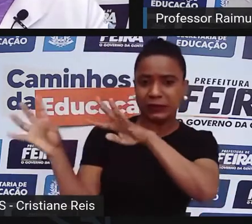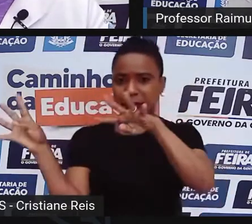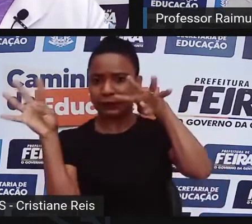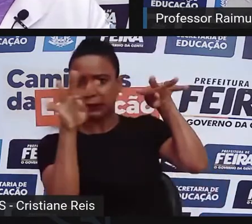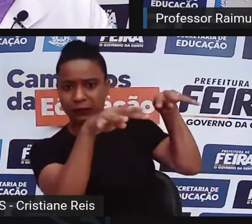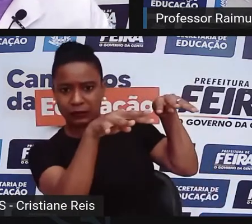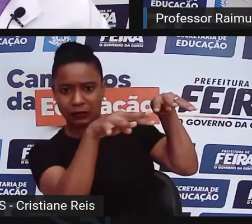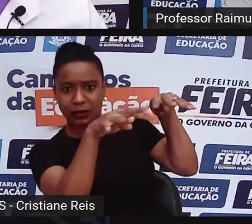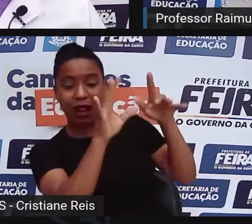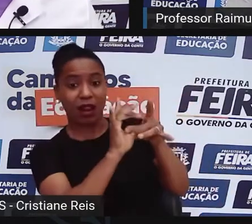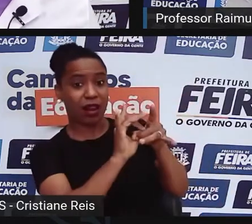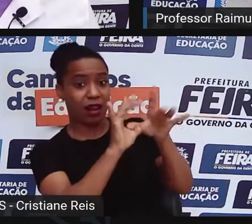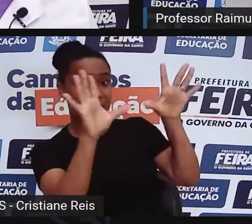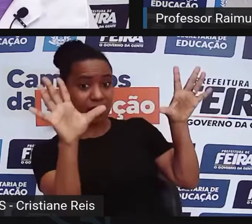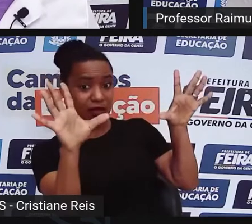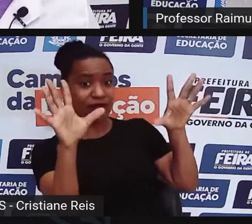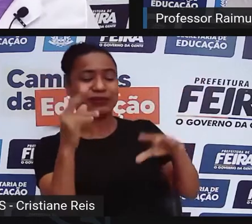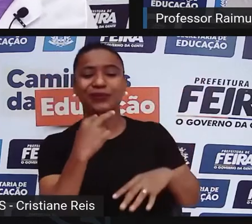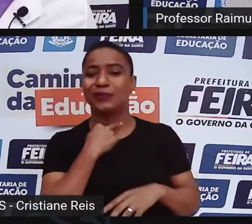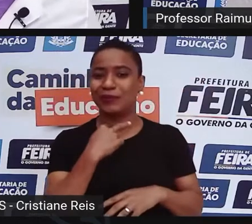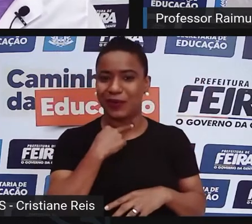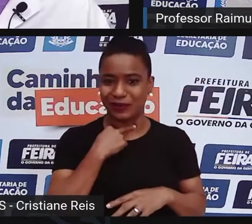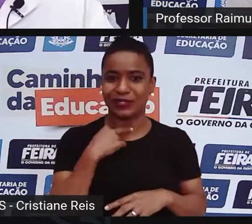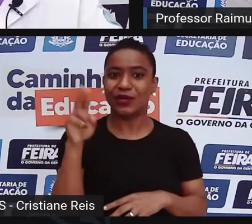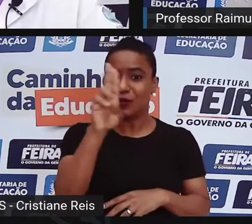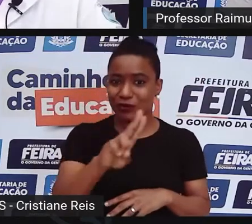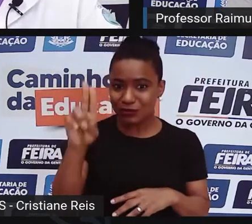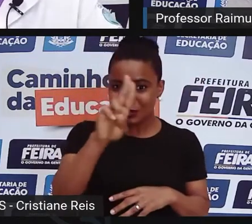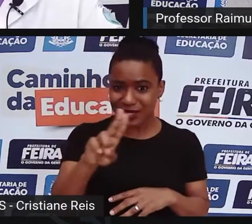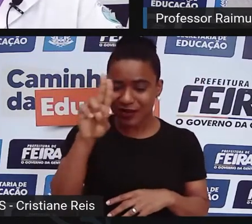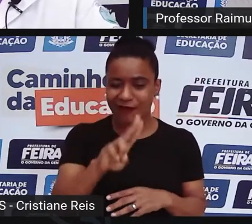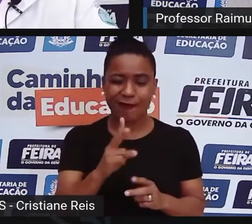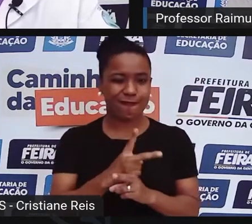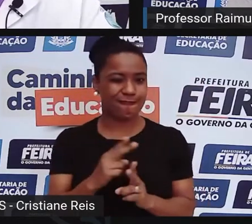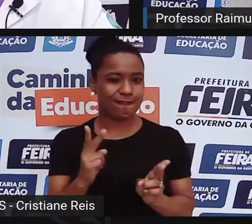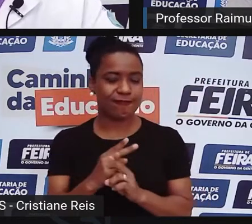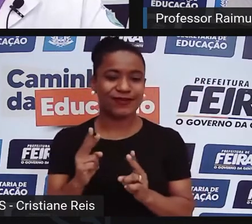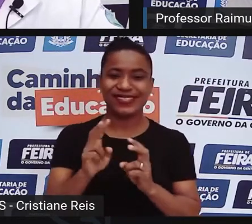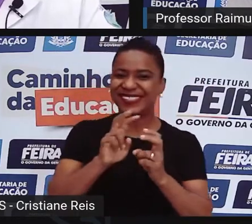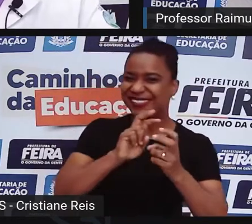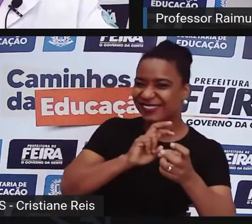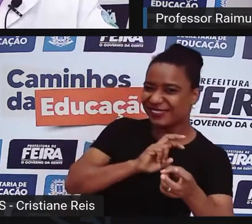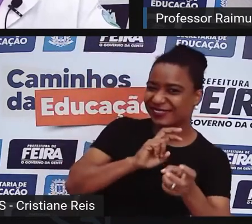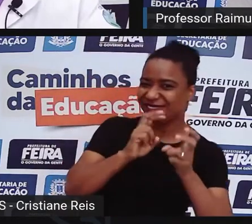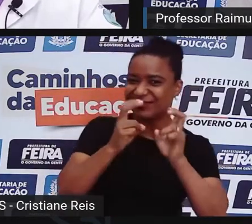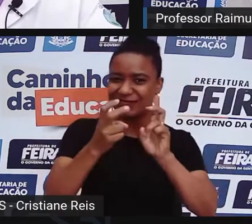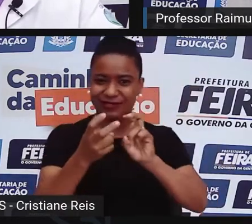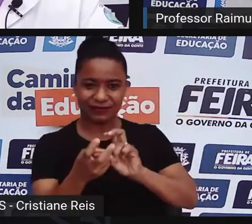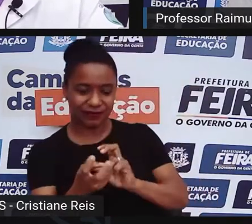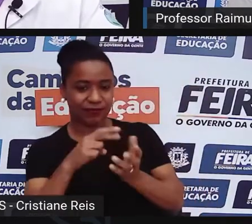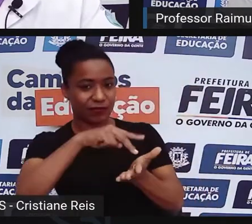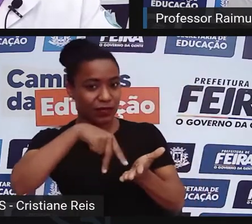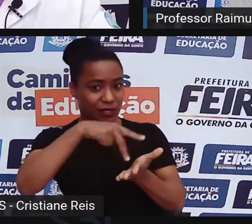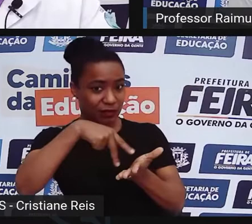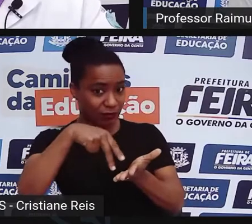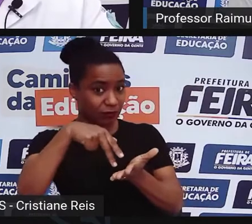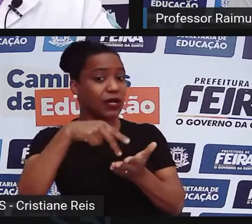aberto. Então, gente usava como dança, como disfarce, mas a capoeira é uma luta de libertação.